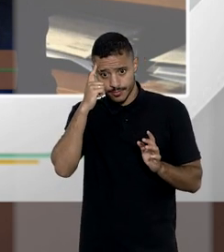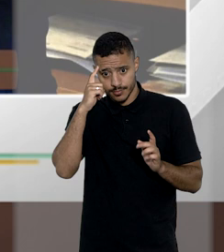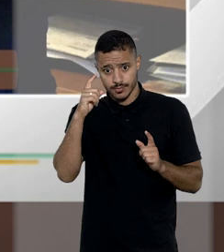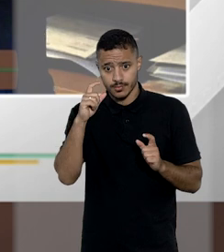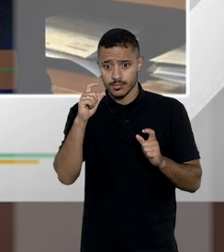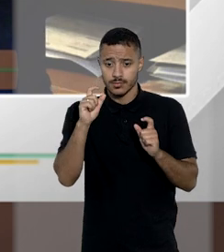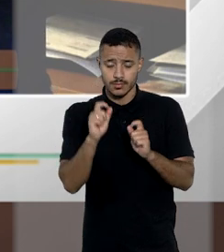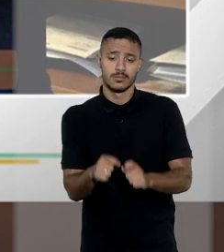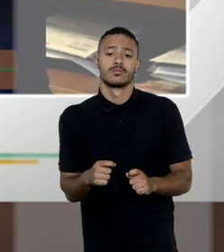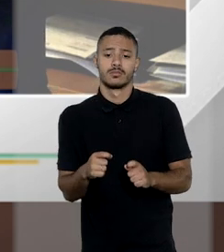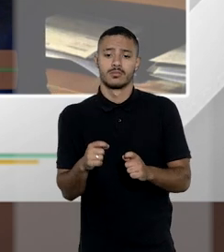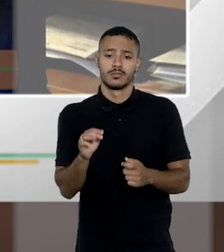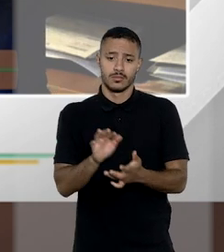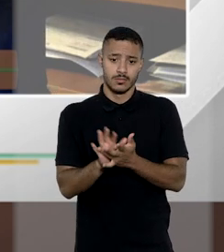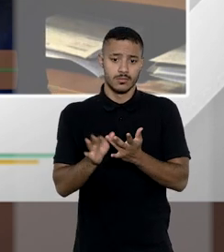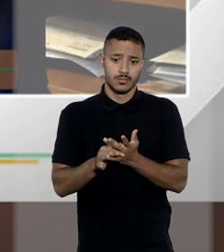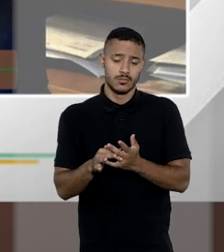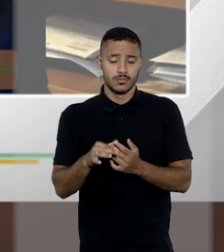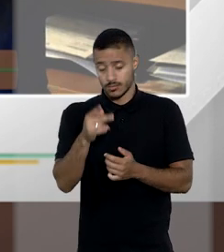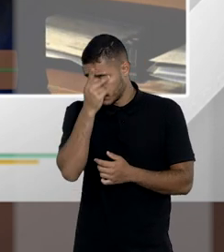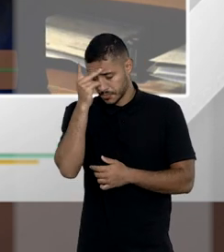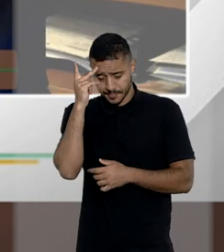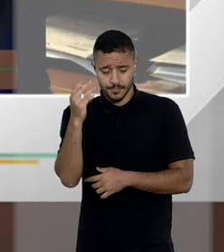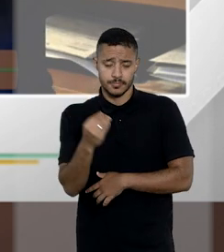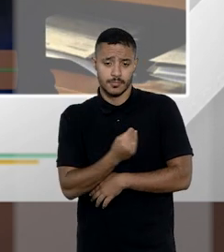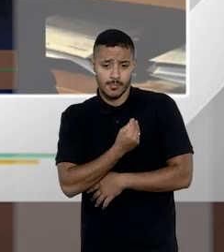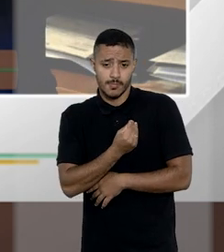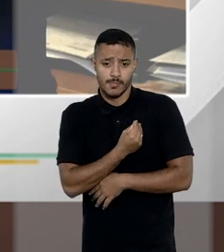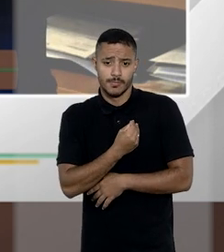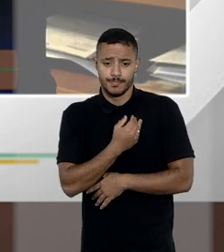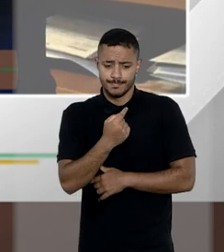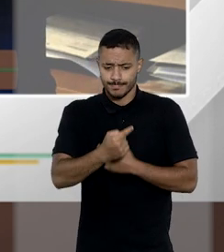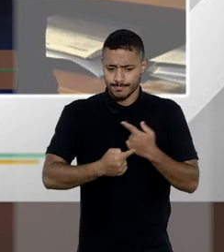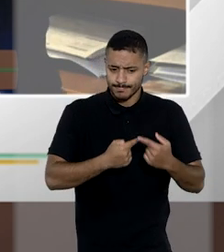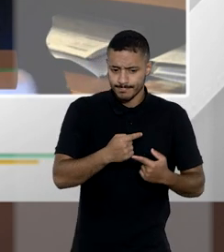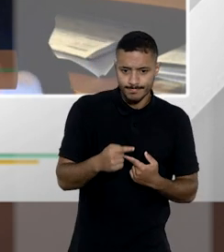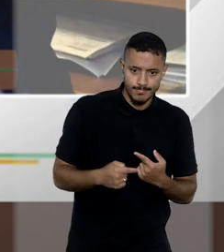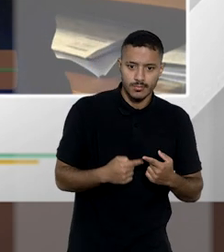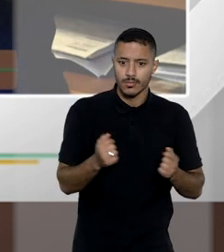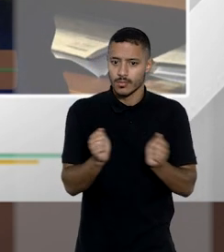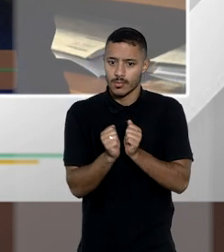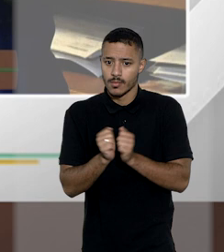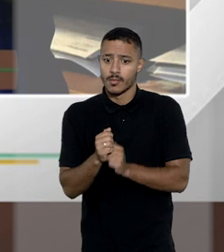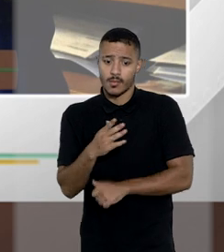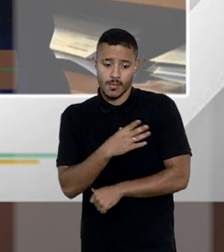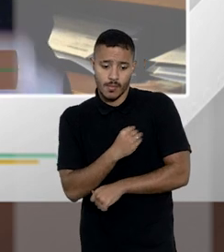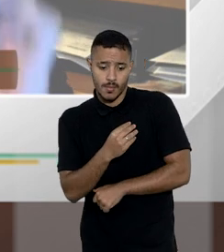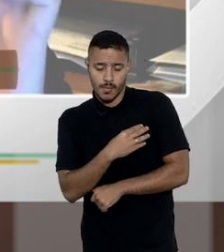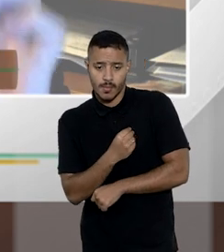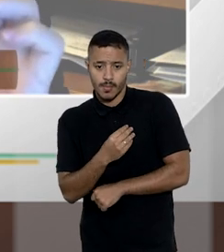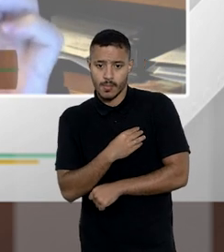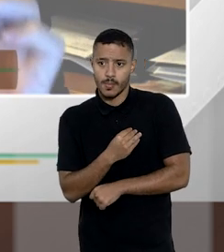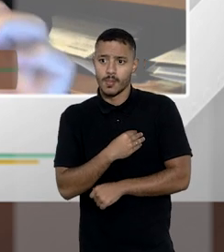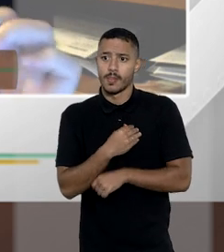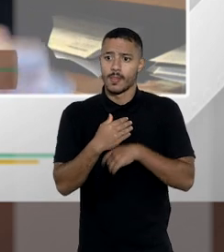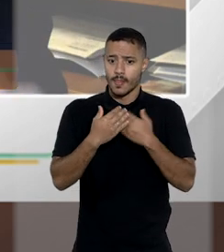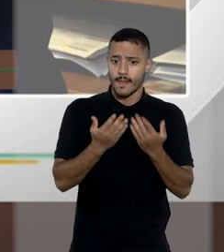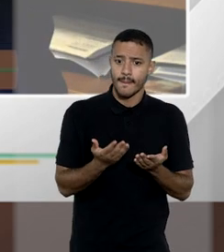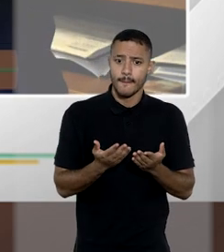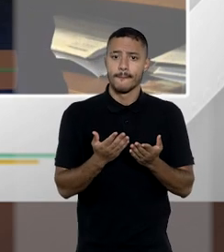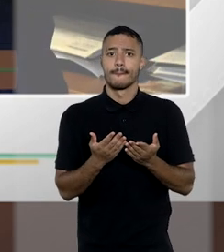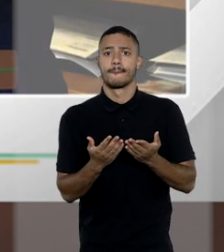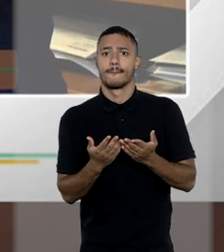em que o conje ou companheiro sobrevivente vai concorrer com os descendentes ou com os ascendentes